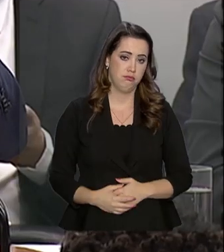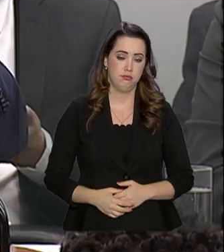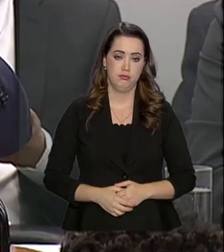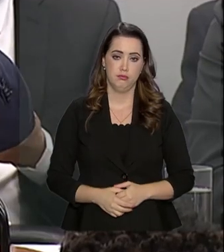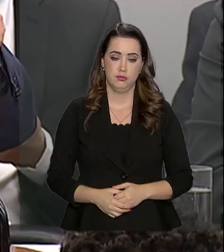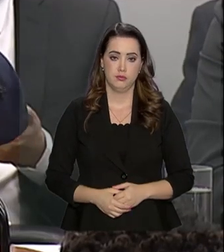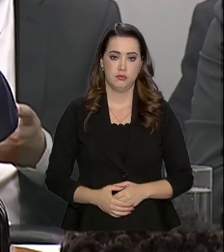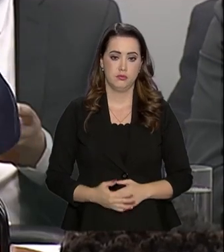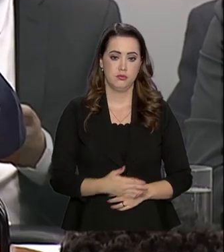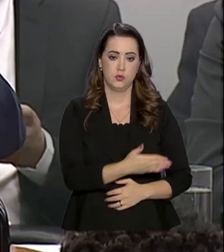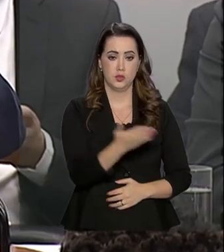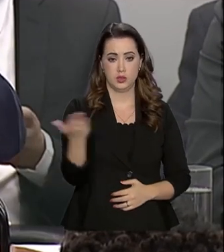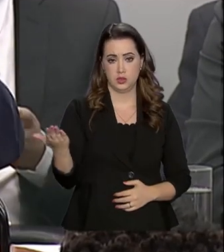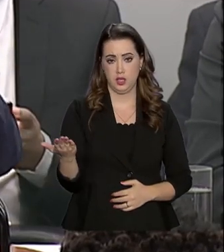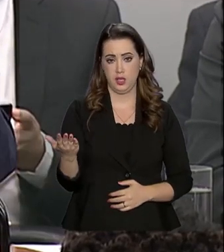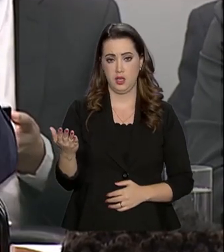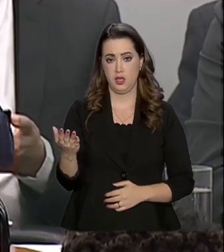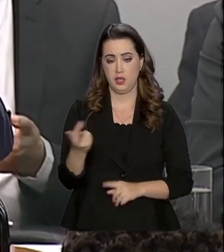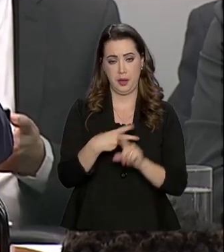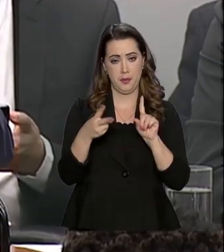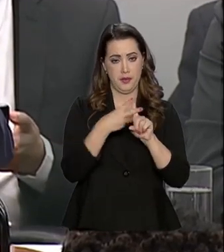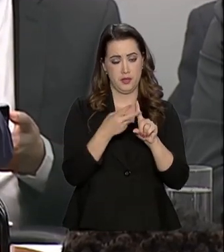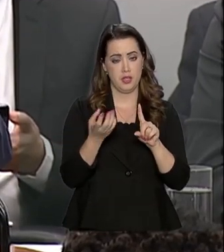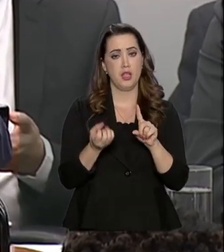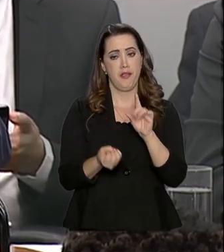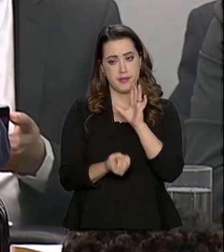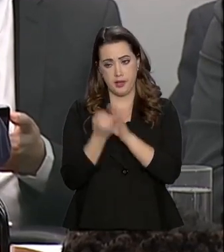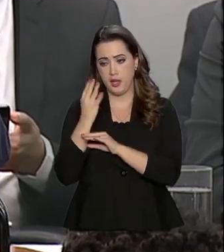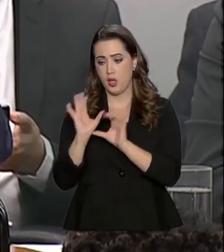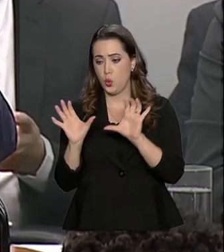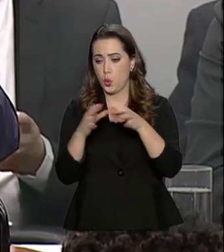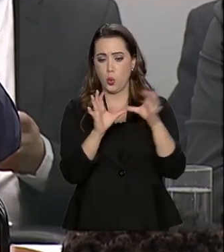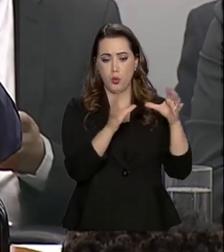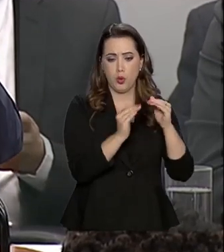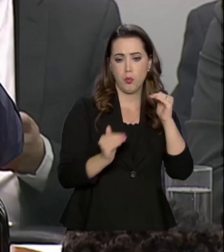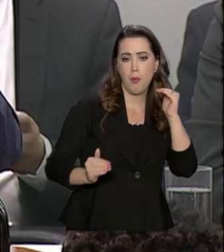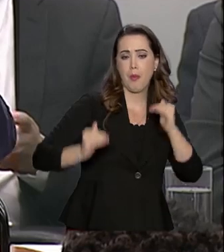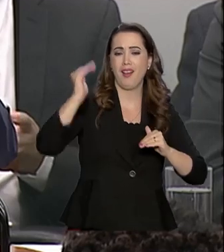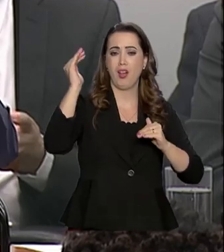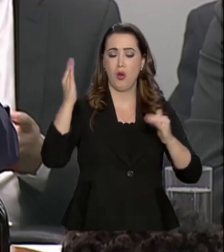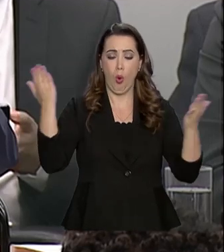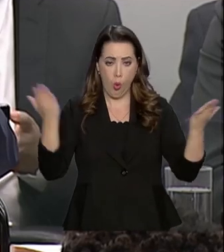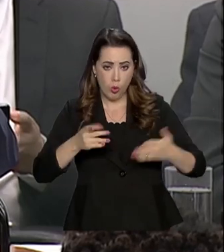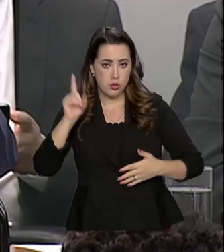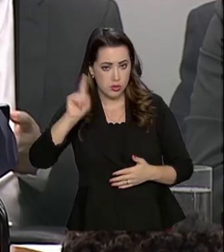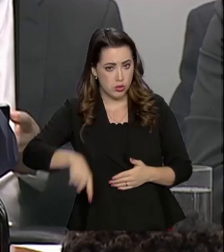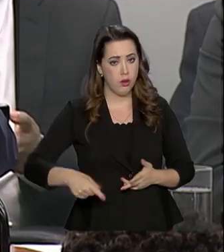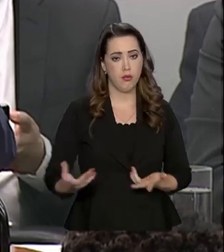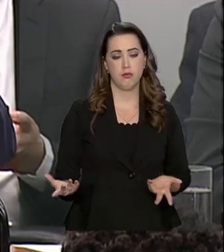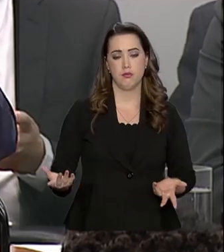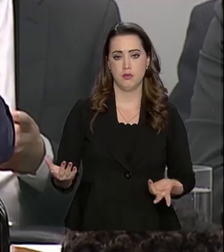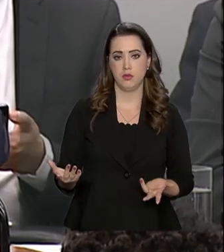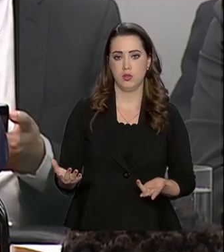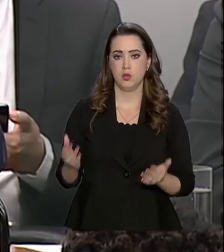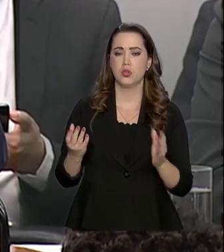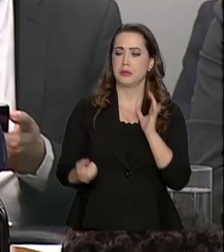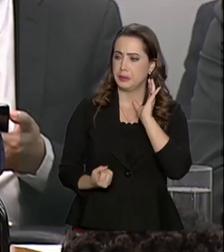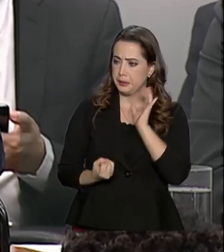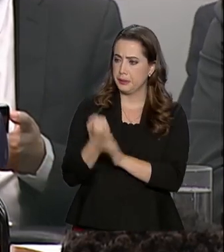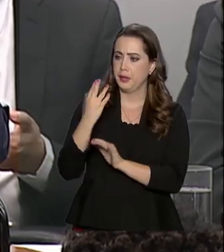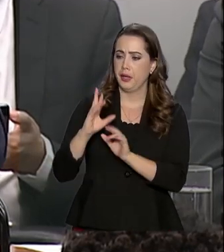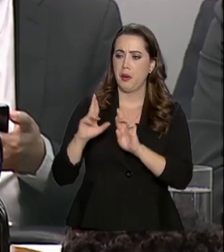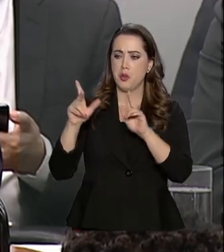Vocês querem que a Previdência seja uma fábrica de desigualdades? Hoje ela é uma fábrica de desigualdades, ela fabrica